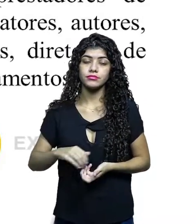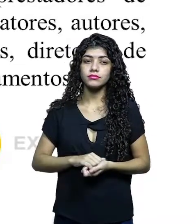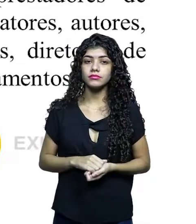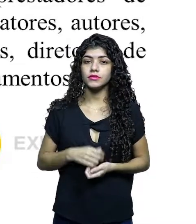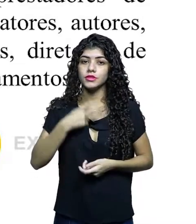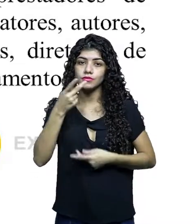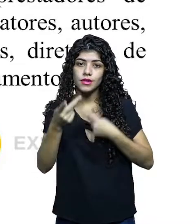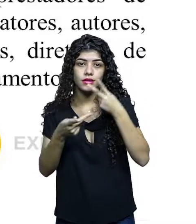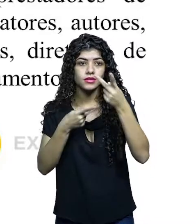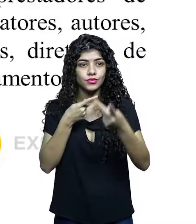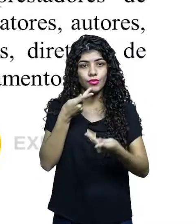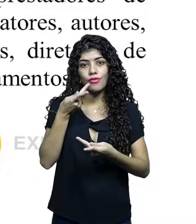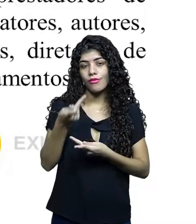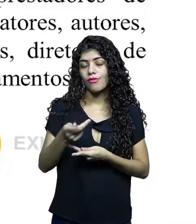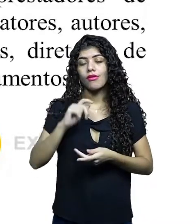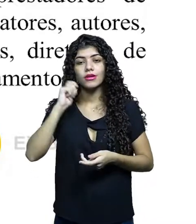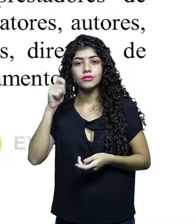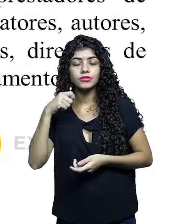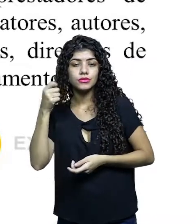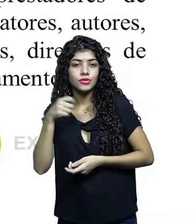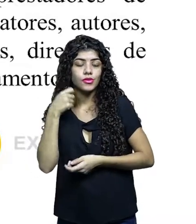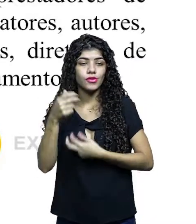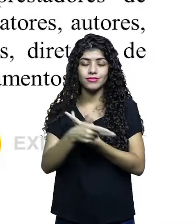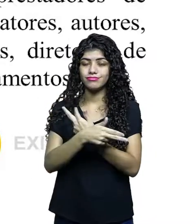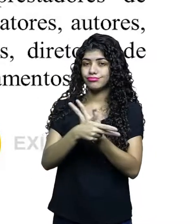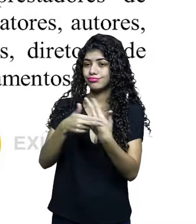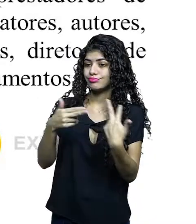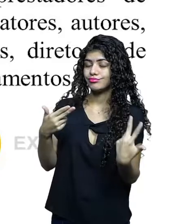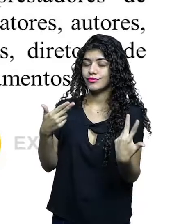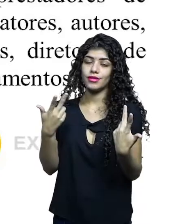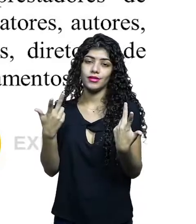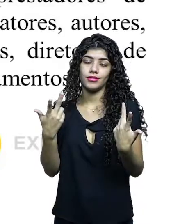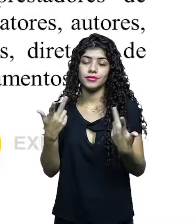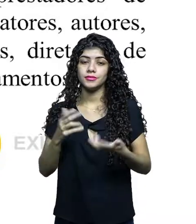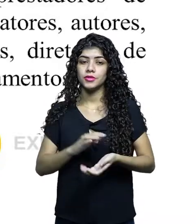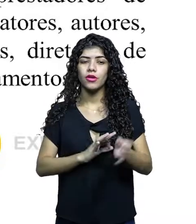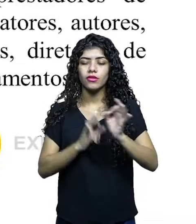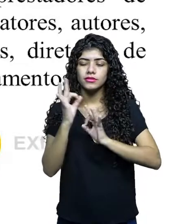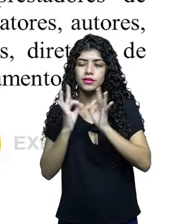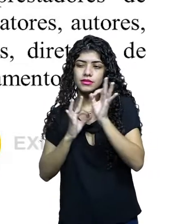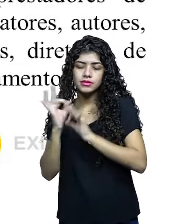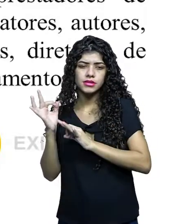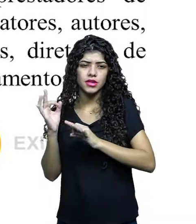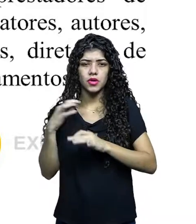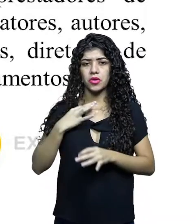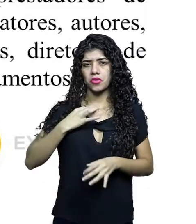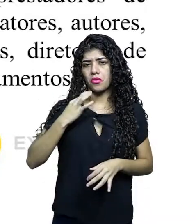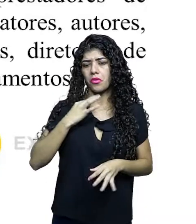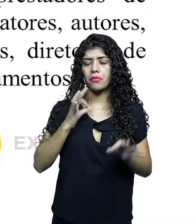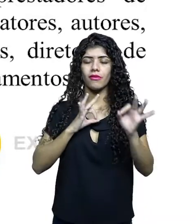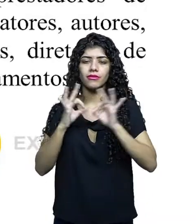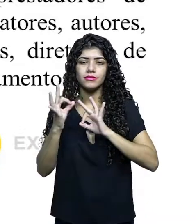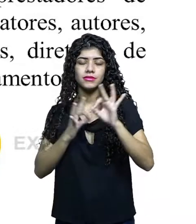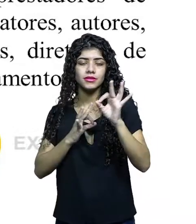como dubladores, finalizadores, técnicos, atores, autores, pesquisadores, preparadores de elenco,